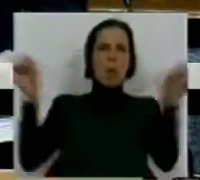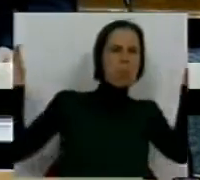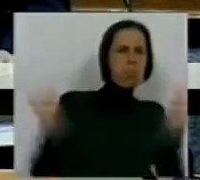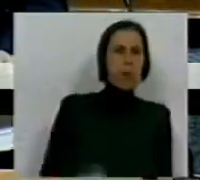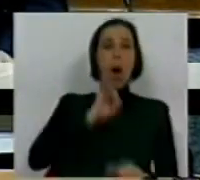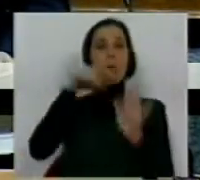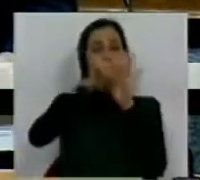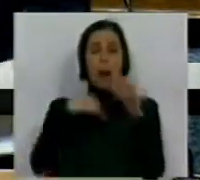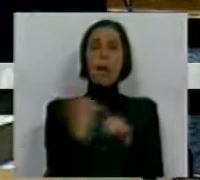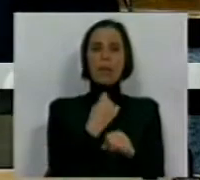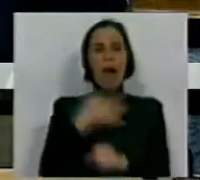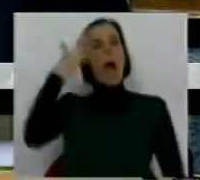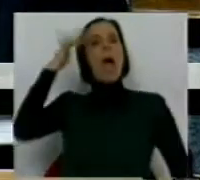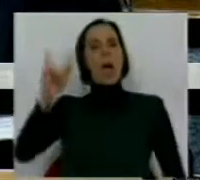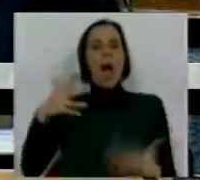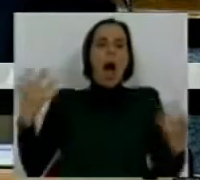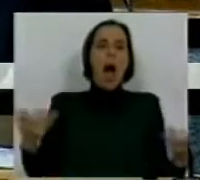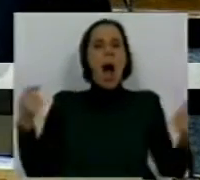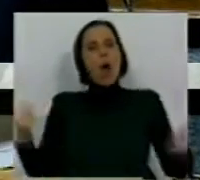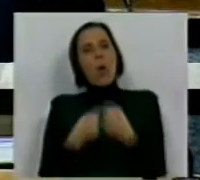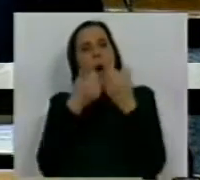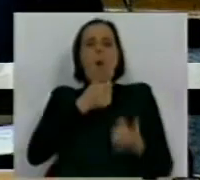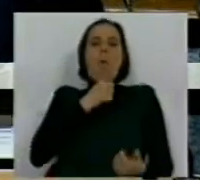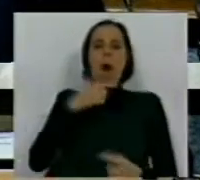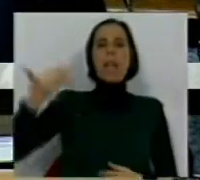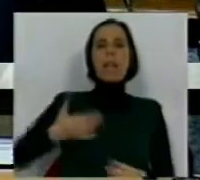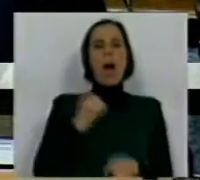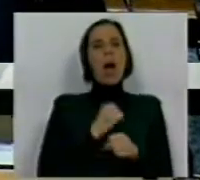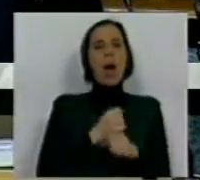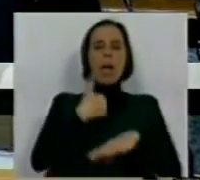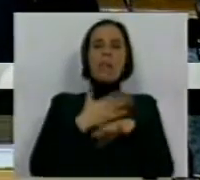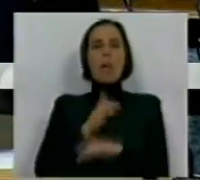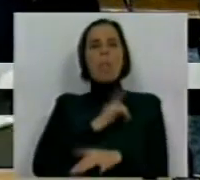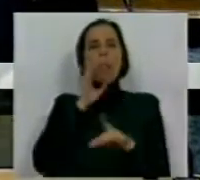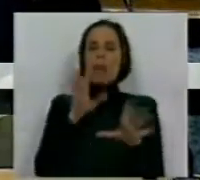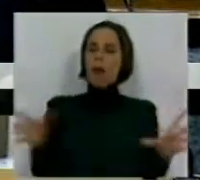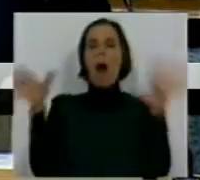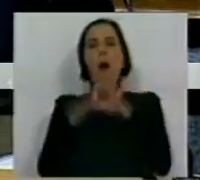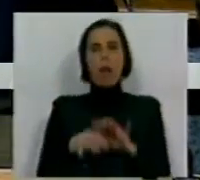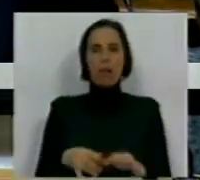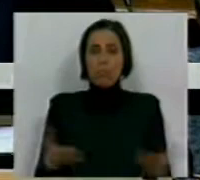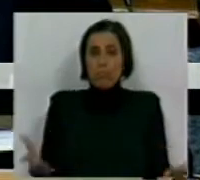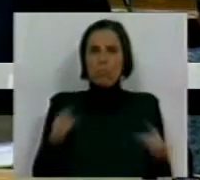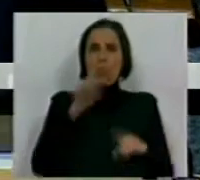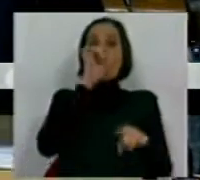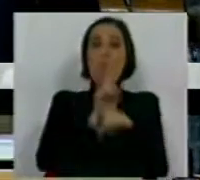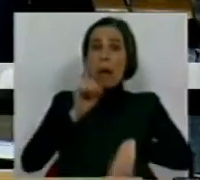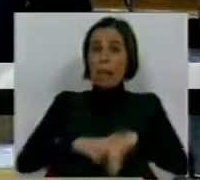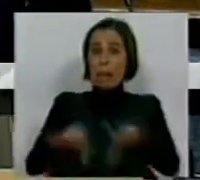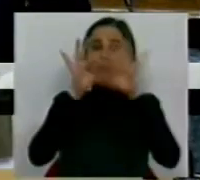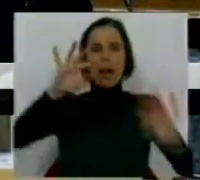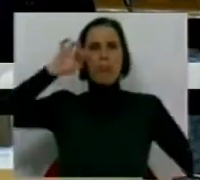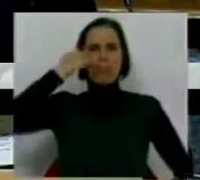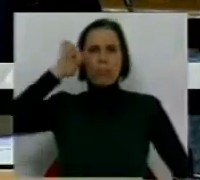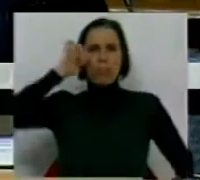o Código de Trabalho, vem a ideia da dita convergência com os direitos dos trabalhadores do setor privado. Assim, ao mesmo tempo, vão